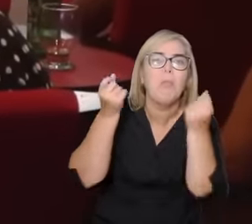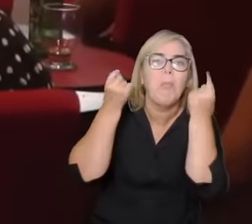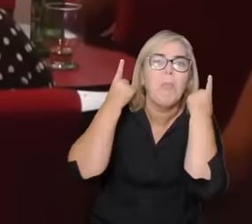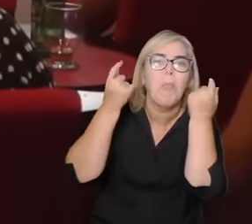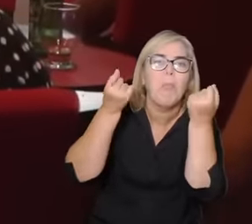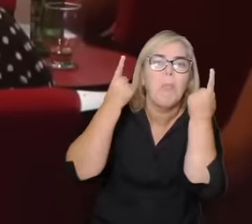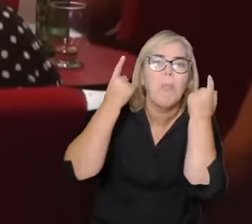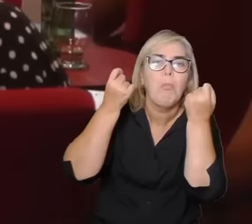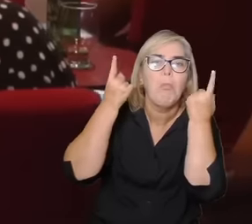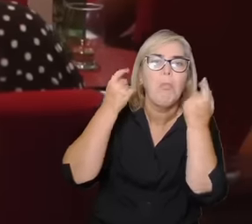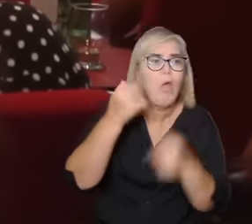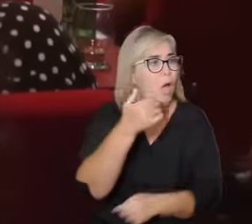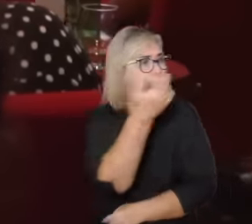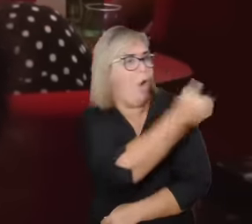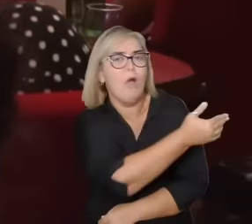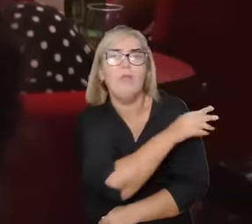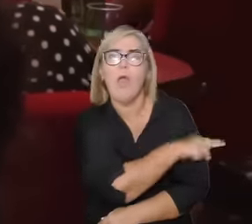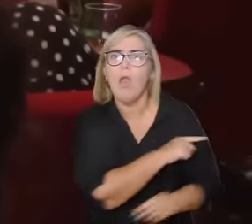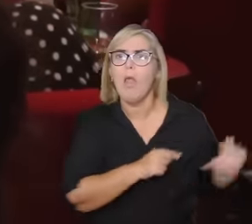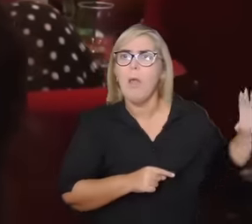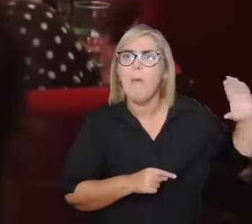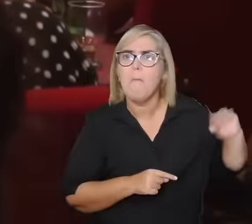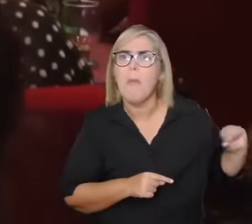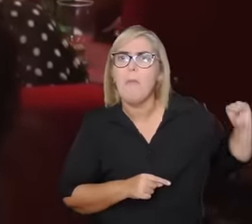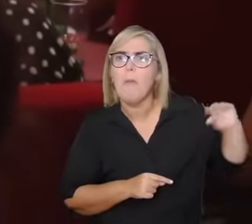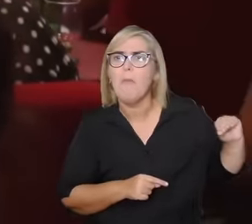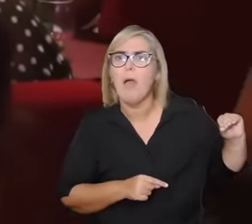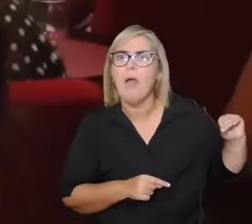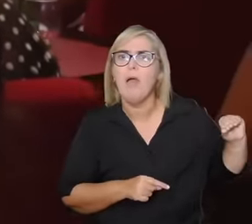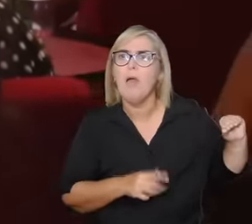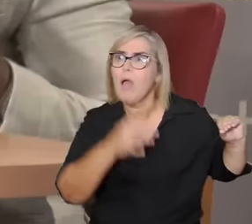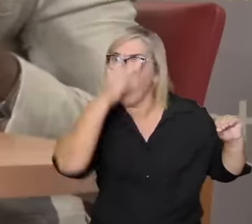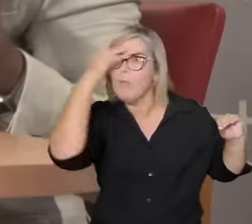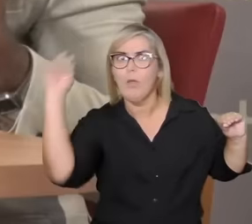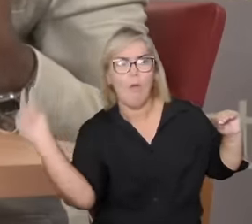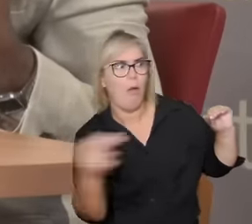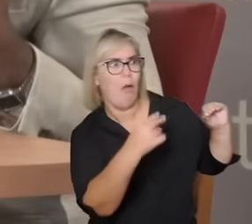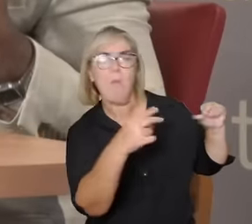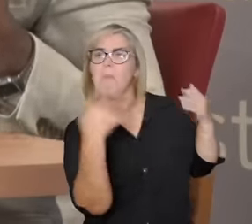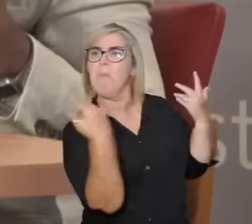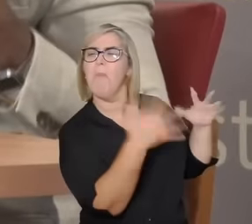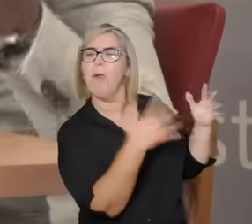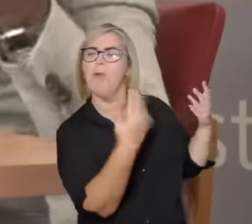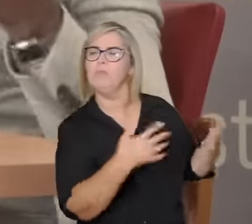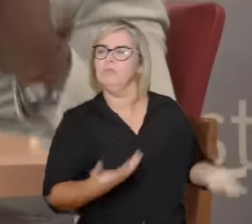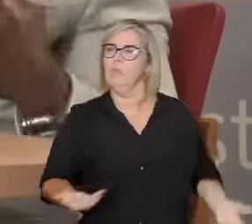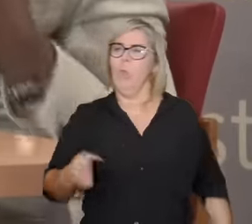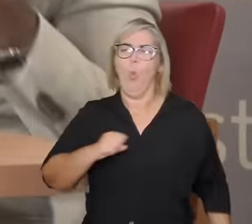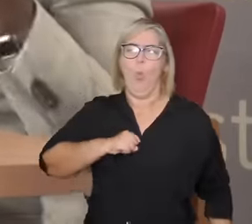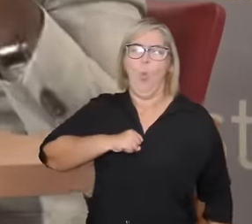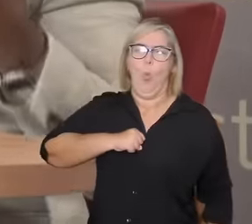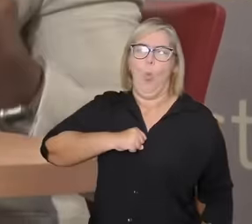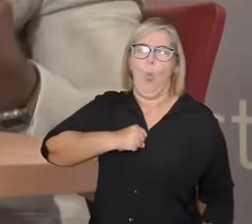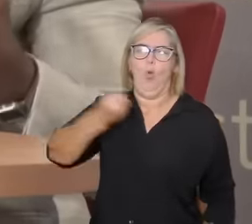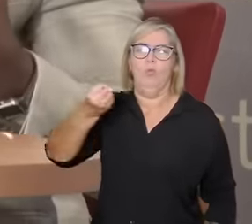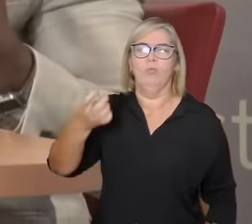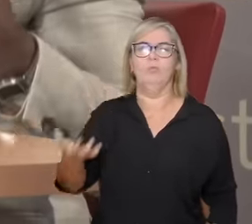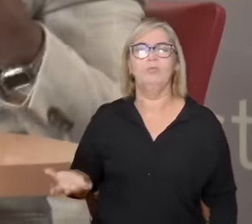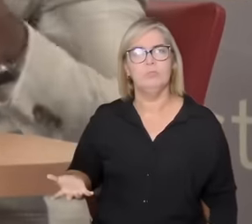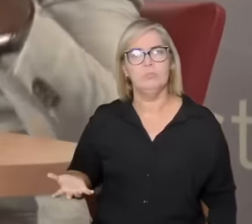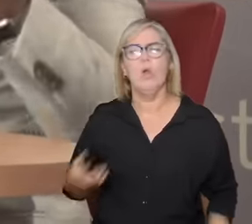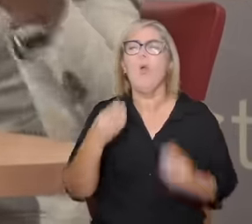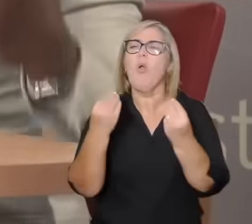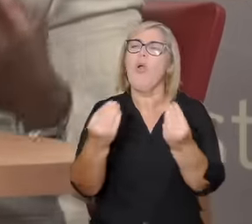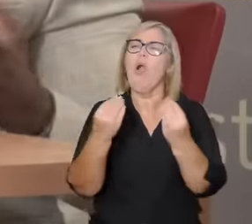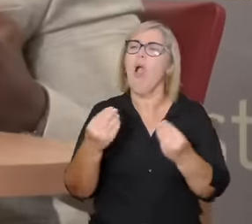acontecer se for com raiva com aquilo não digeriu porque eu estou pensando que o que? que o aparelho digestório eu estou